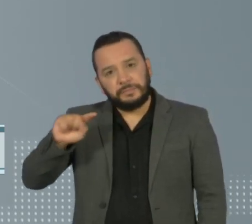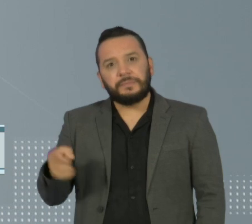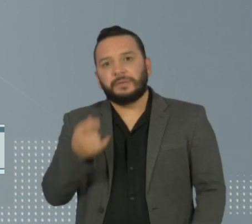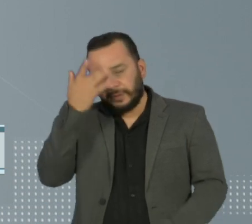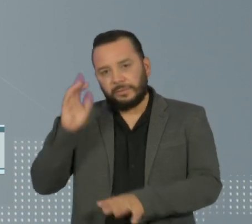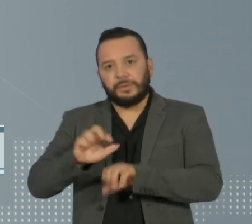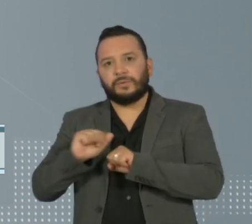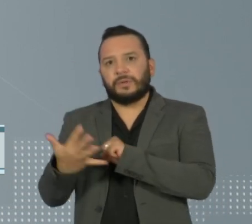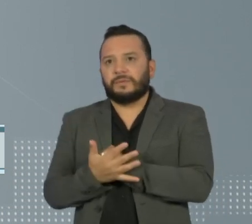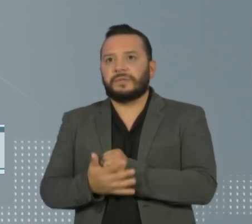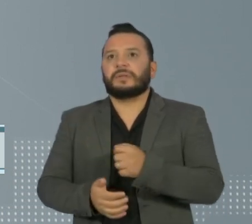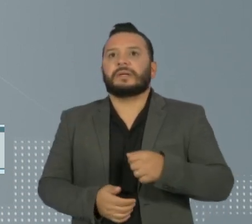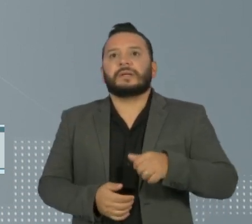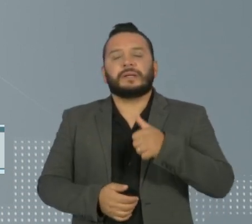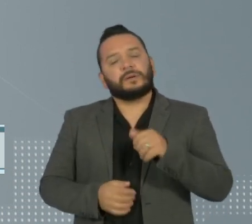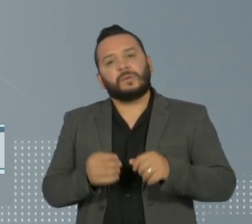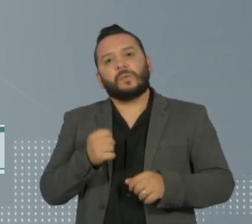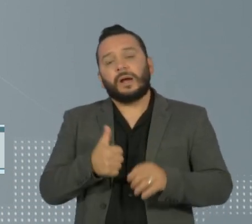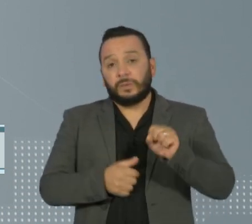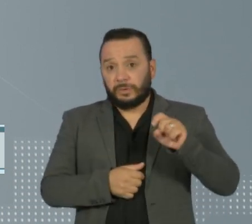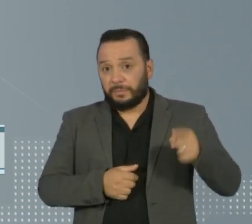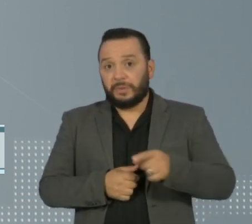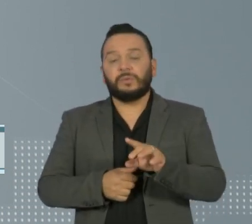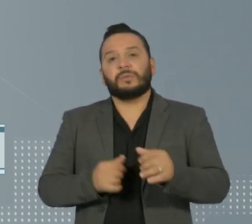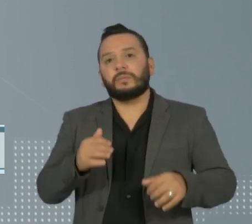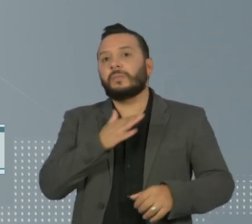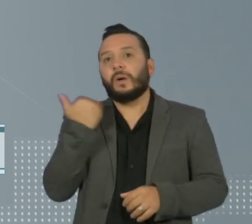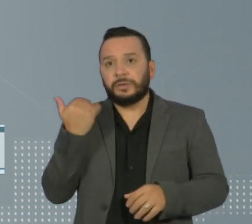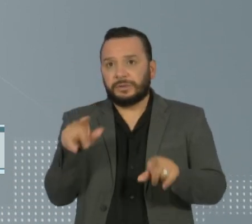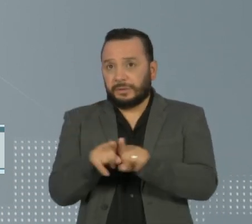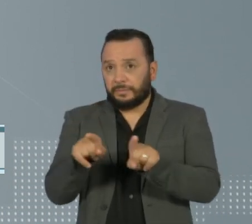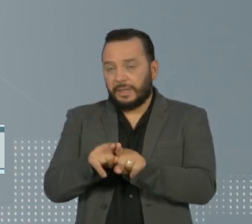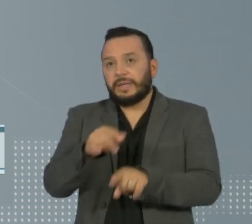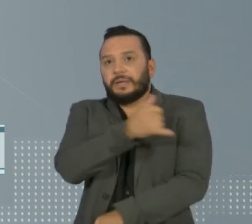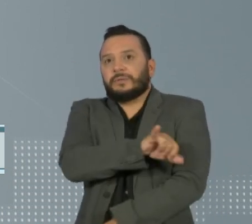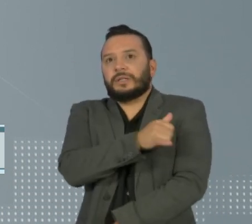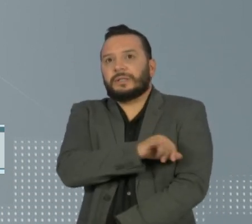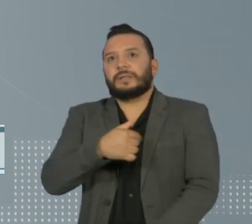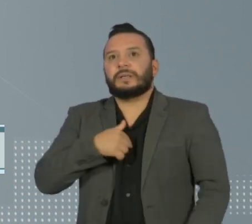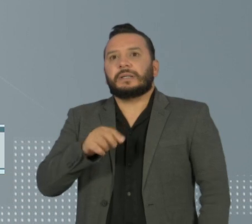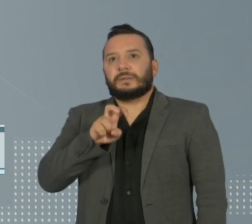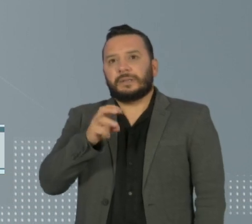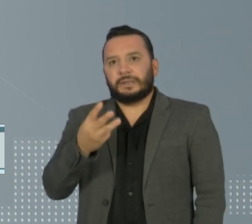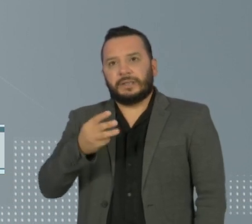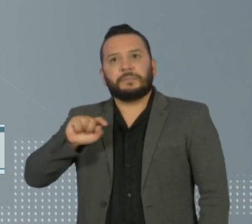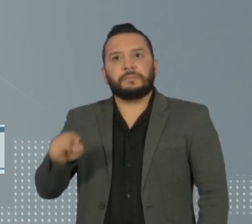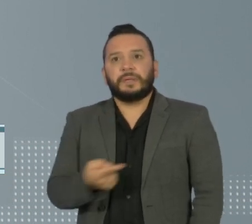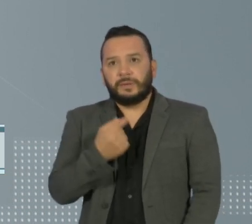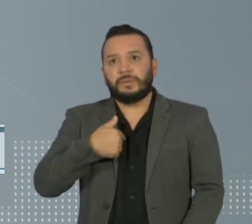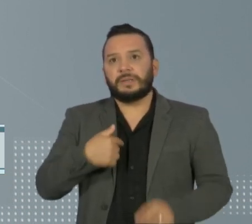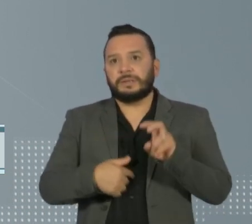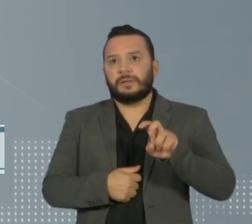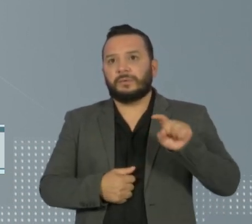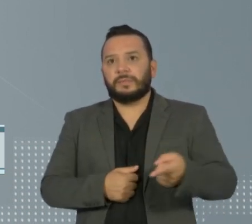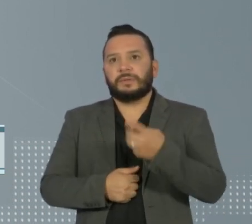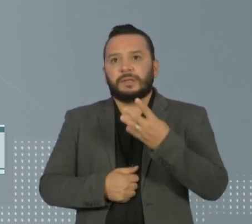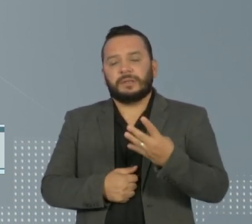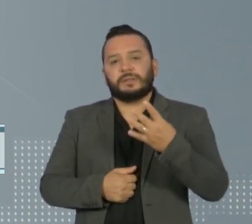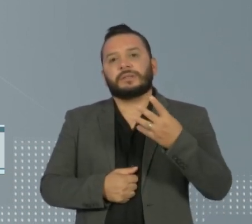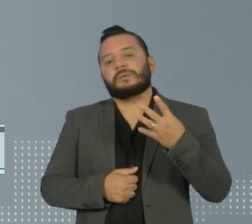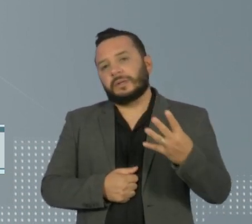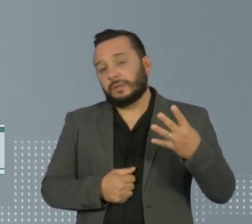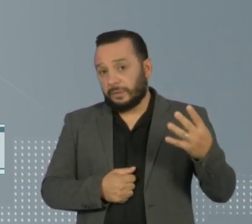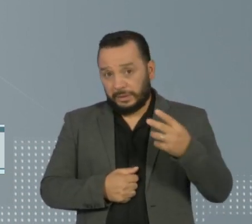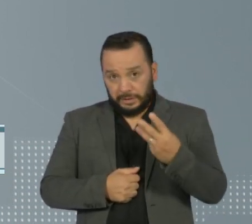.615 vítimas. No Rio de Janeiro, são mais de 50 mil casos e 5.344 mortes. Na região